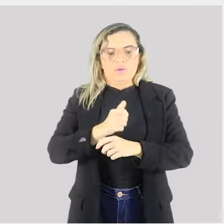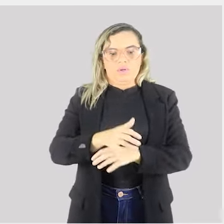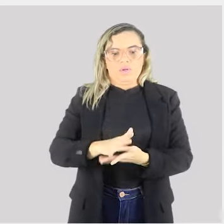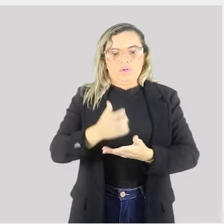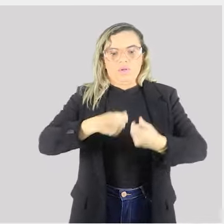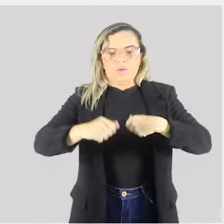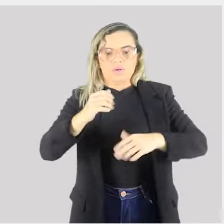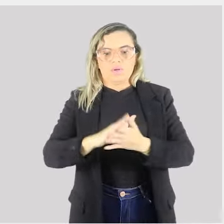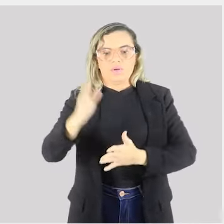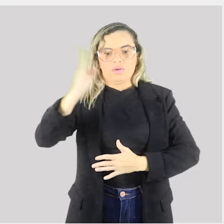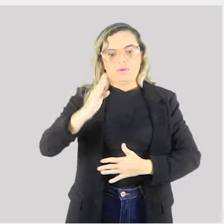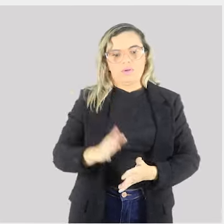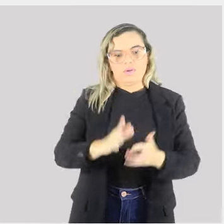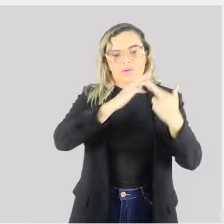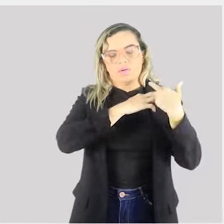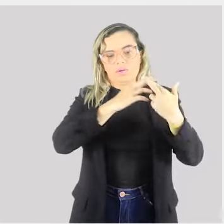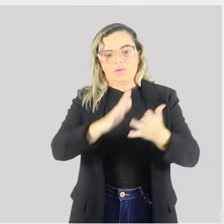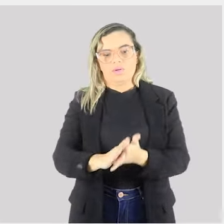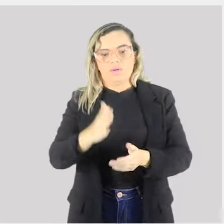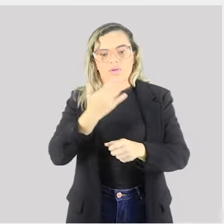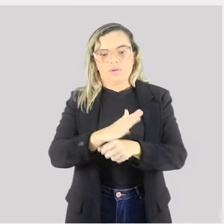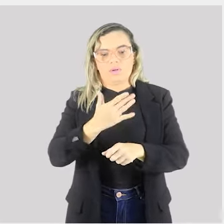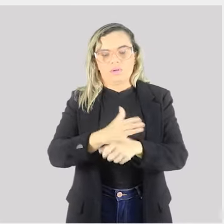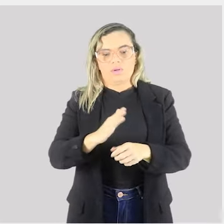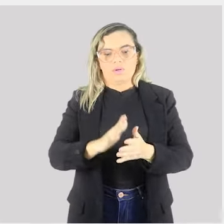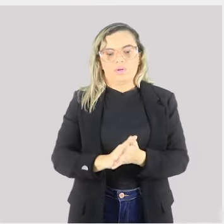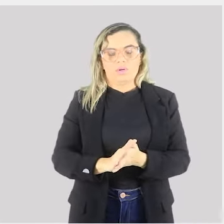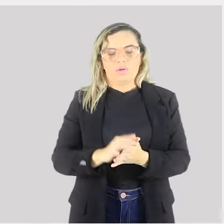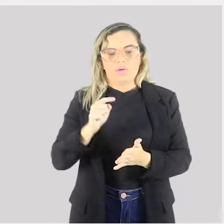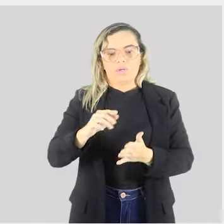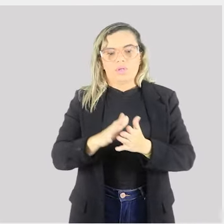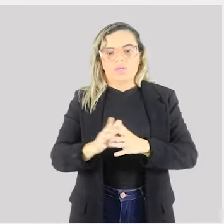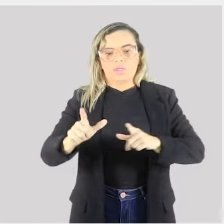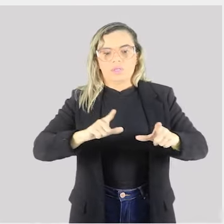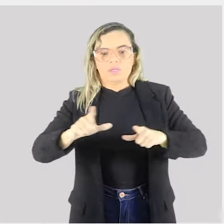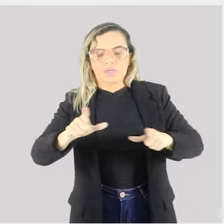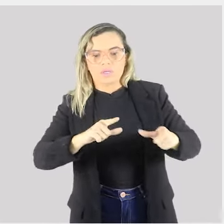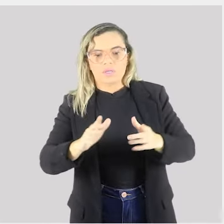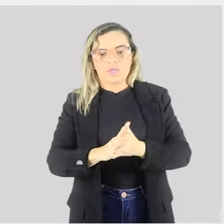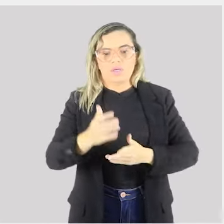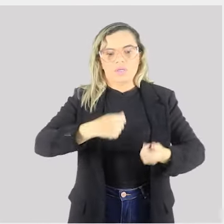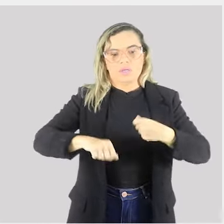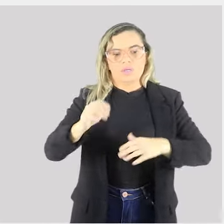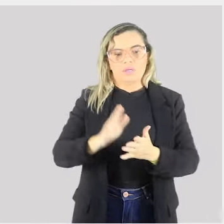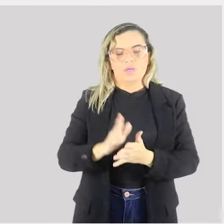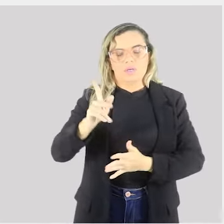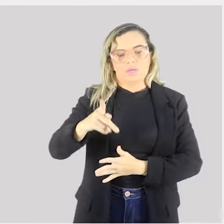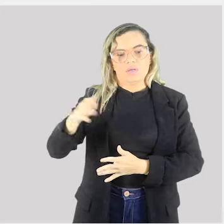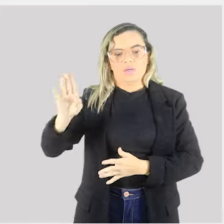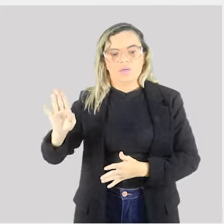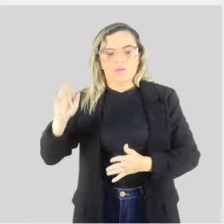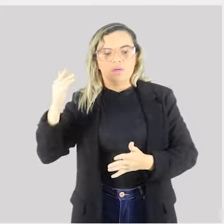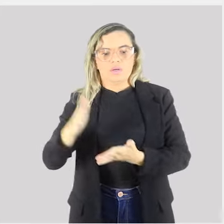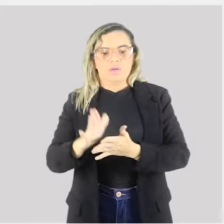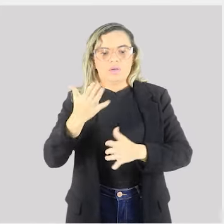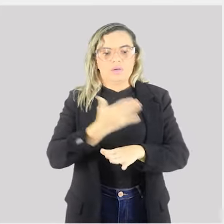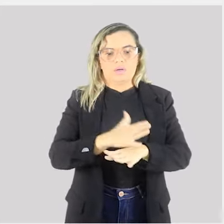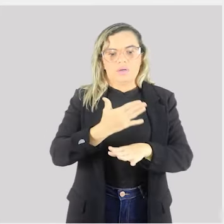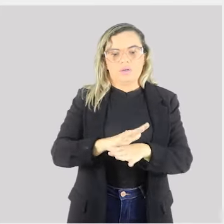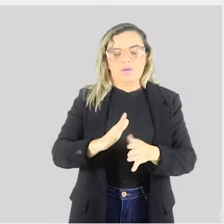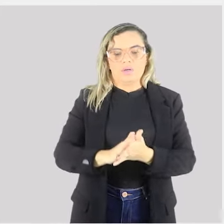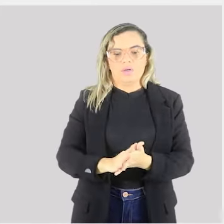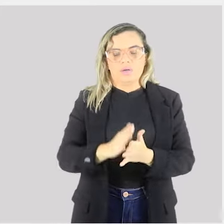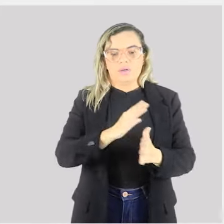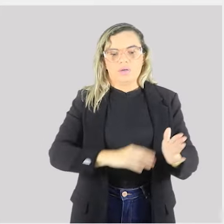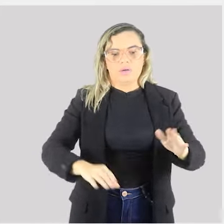são responsáveis pela execução das atividades da administração pública e devem agir de acordo com os princípios